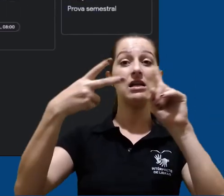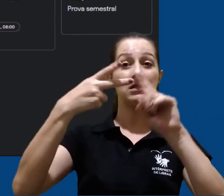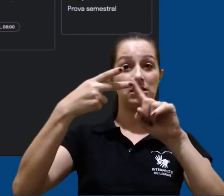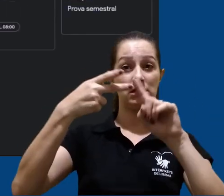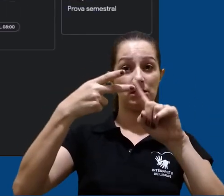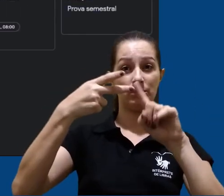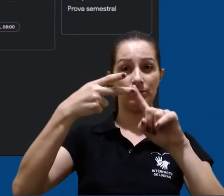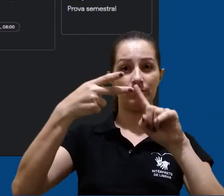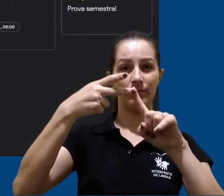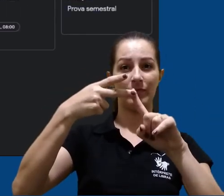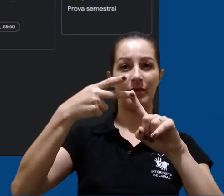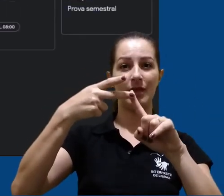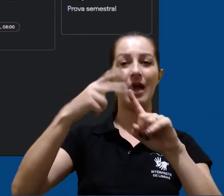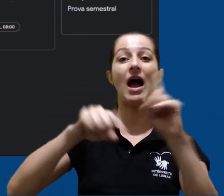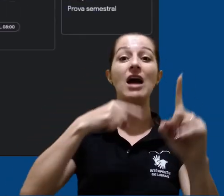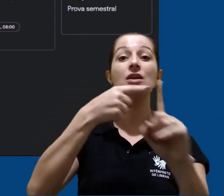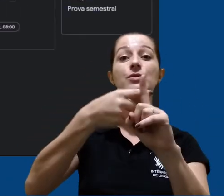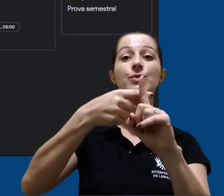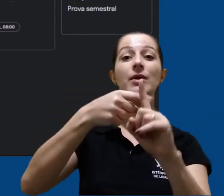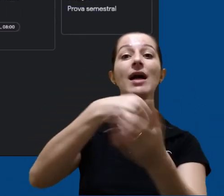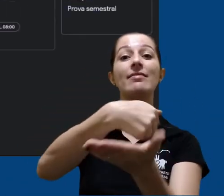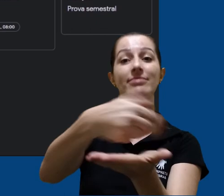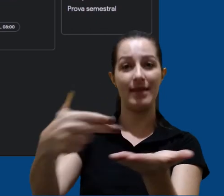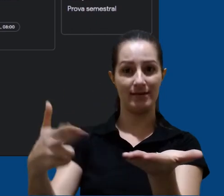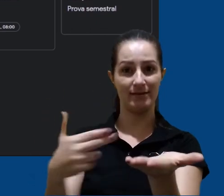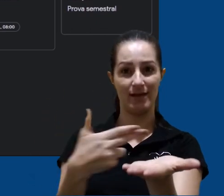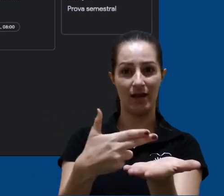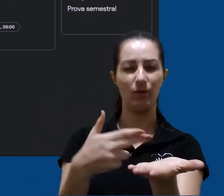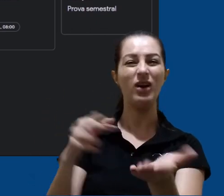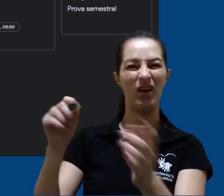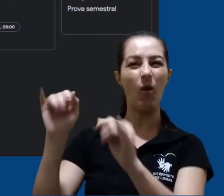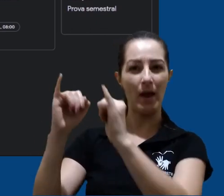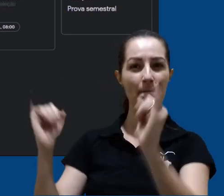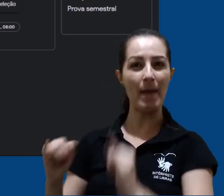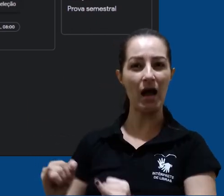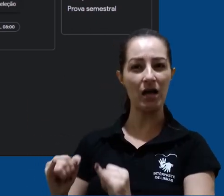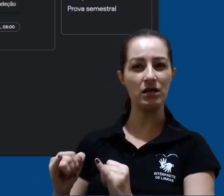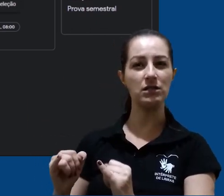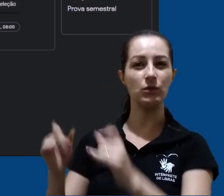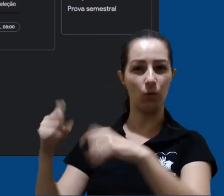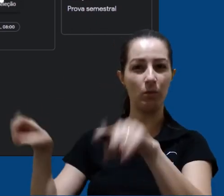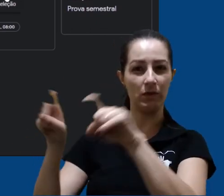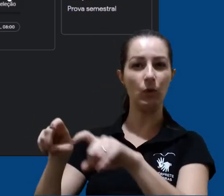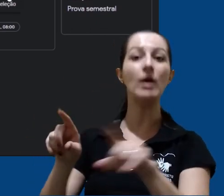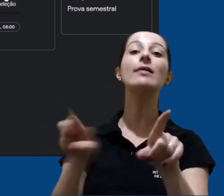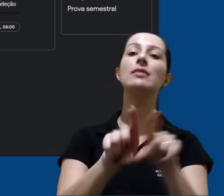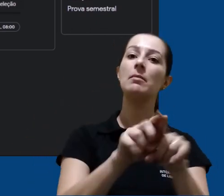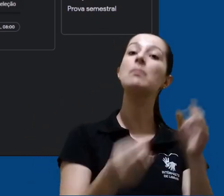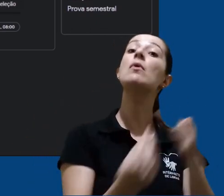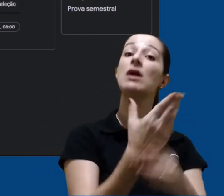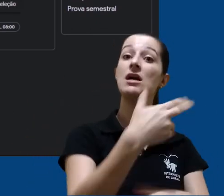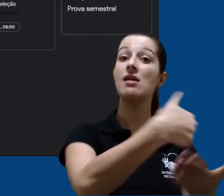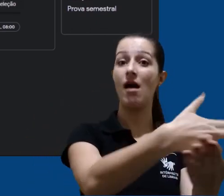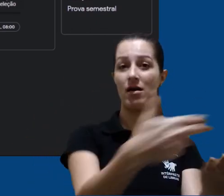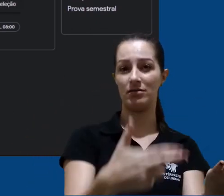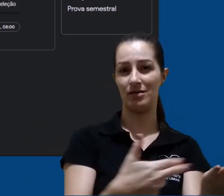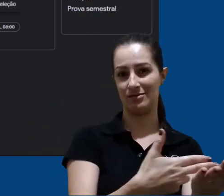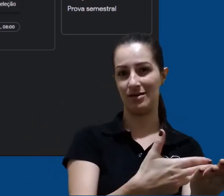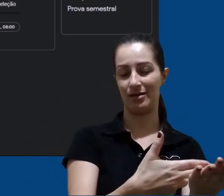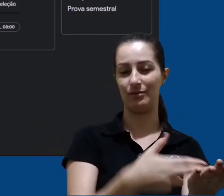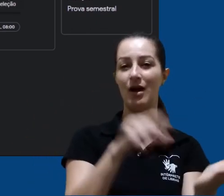opção do nosso menu é adicionar um desenho. Assim como criamos uma imagem, podemos criar desenhos para ilustrar uma nota.